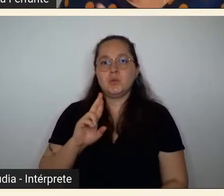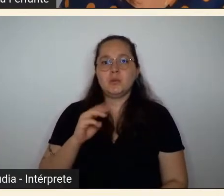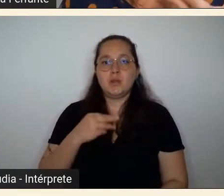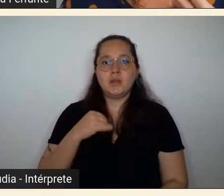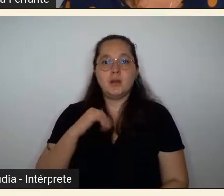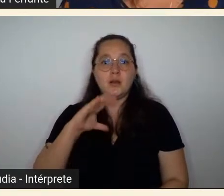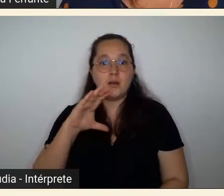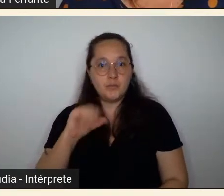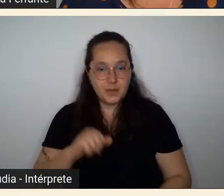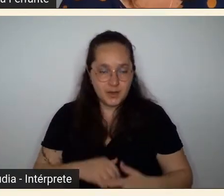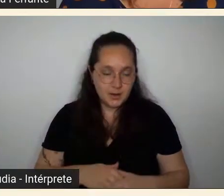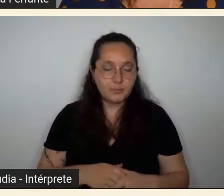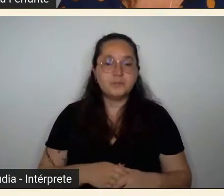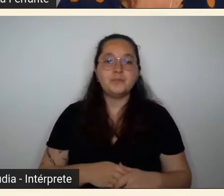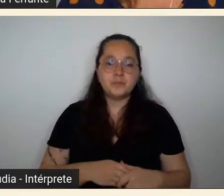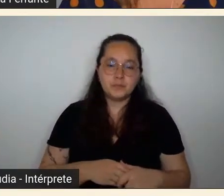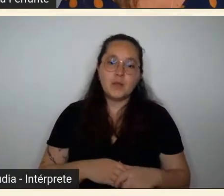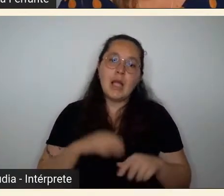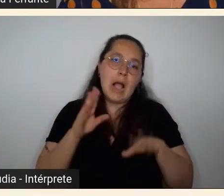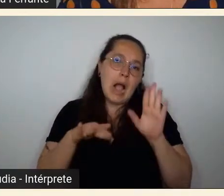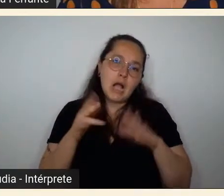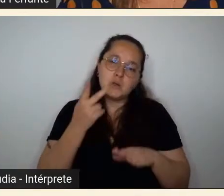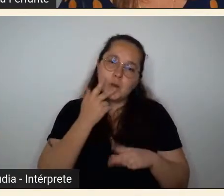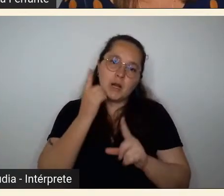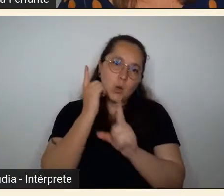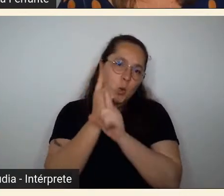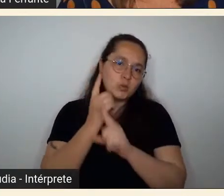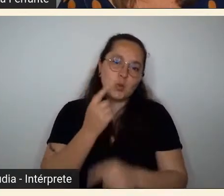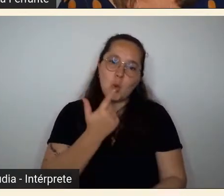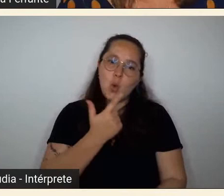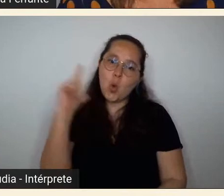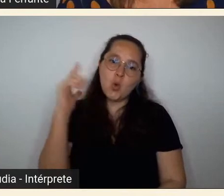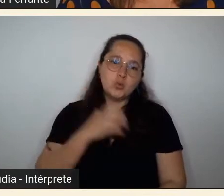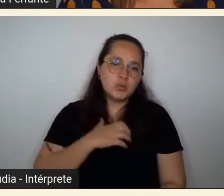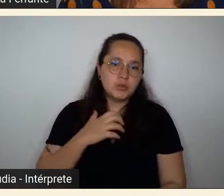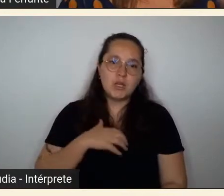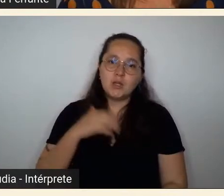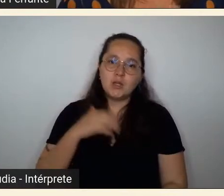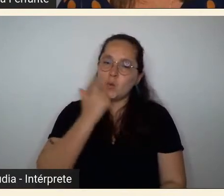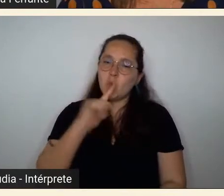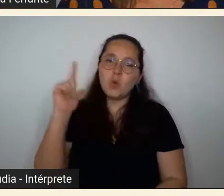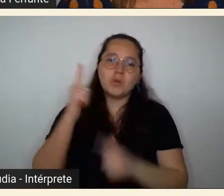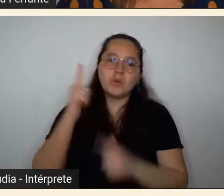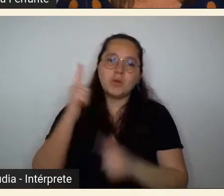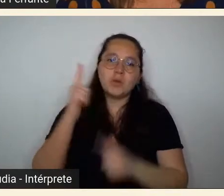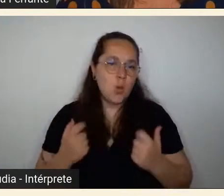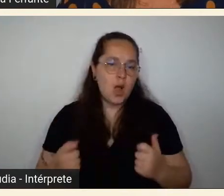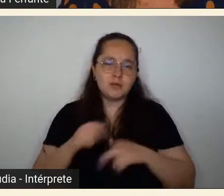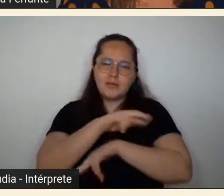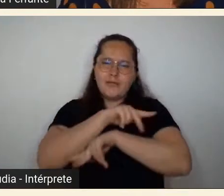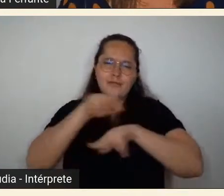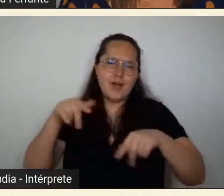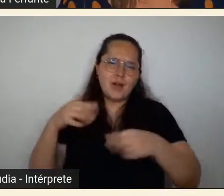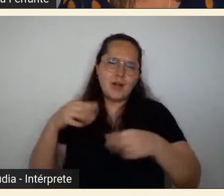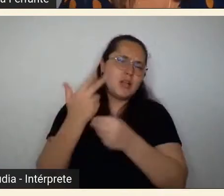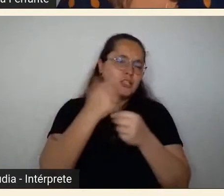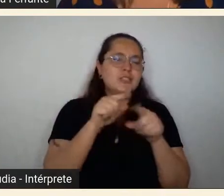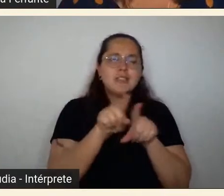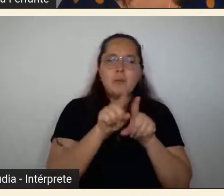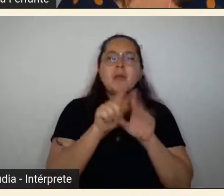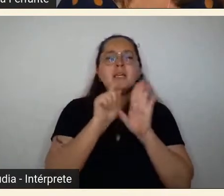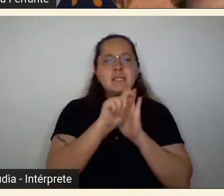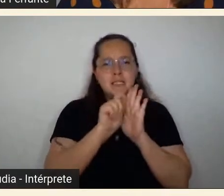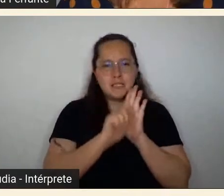ela talvez tenha encontrado o novo mundo na linguagem assim como o Agenor Barbosa como muitos escritores que participaram da semana